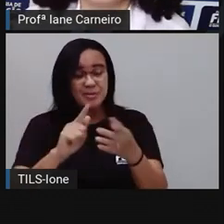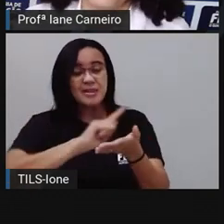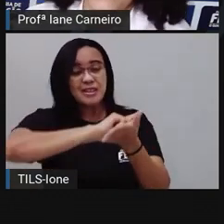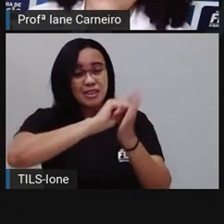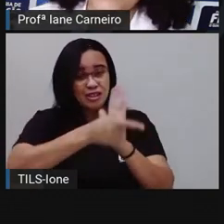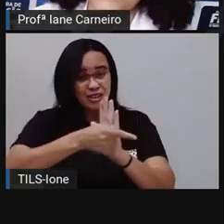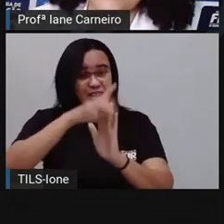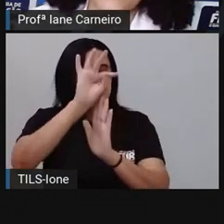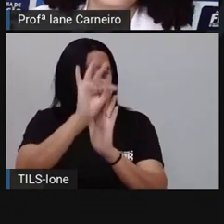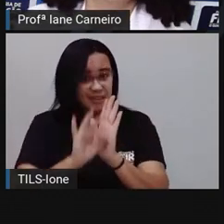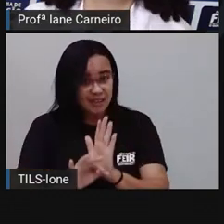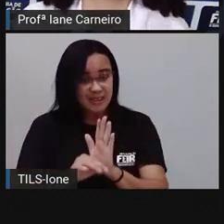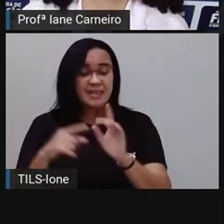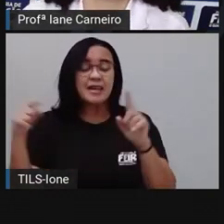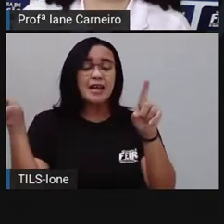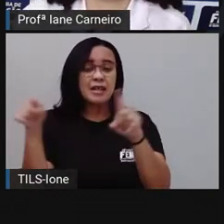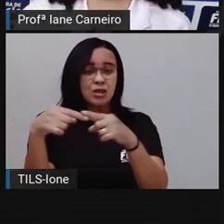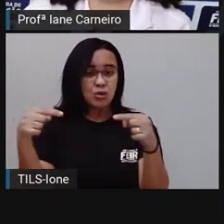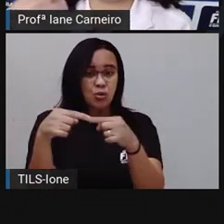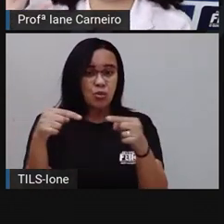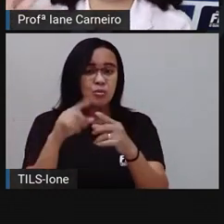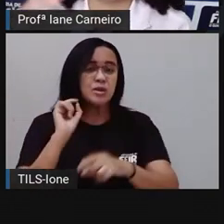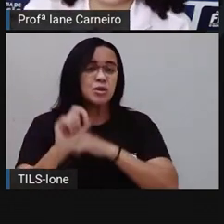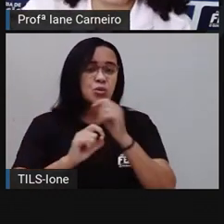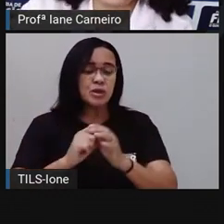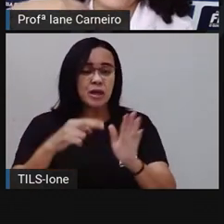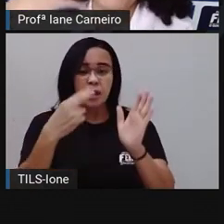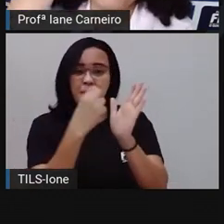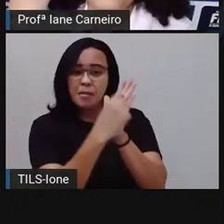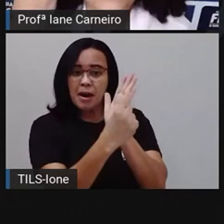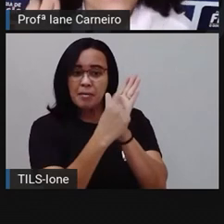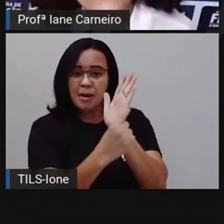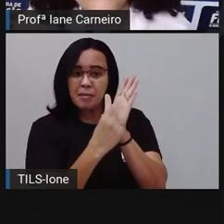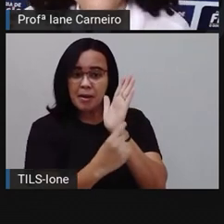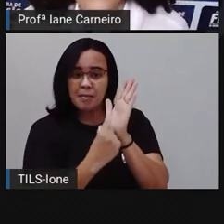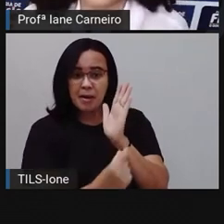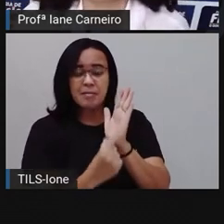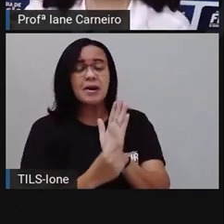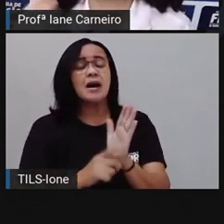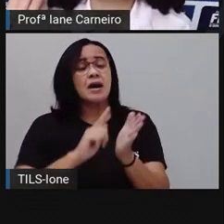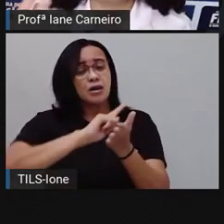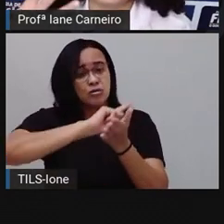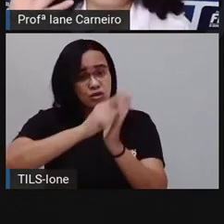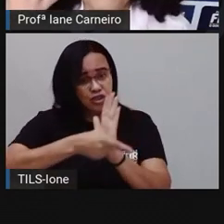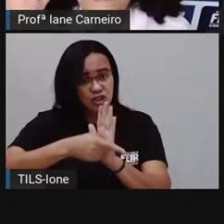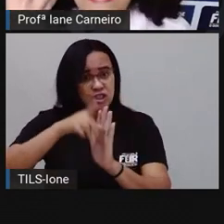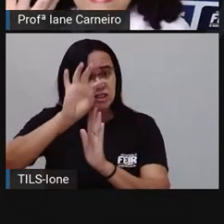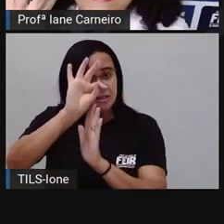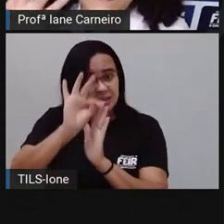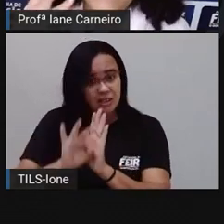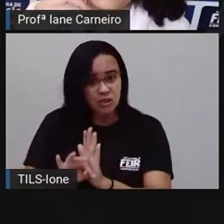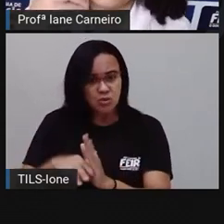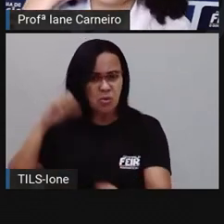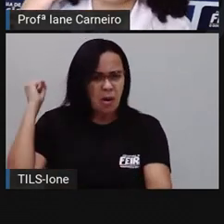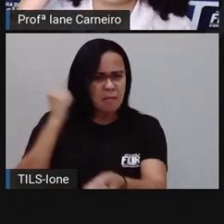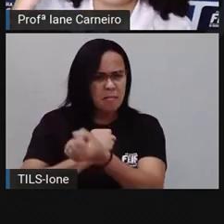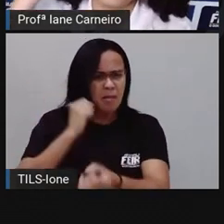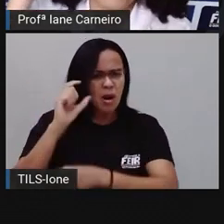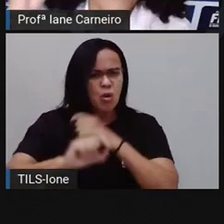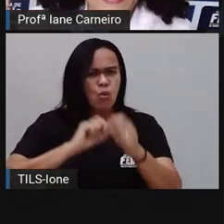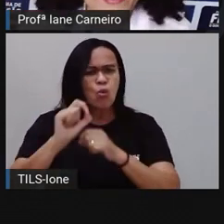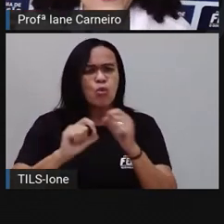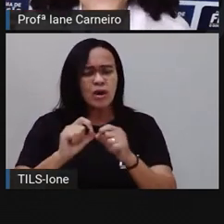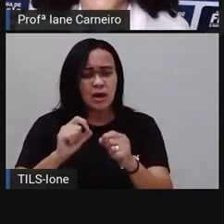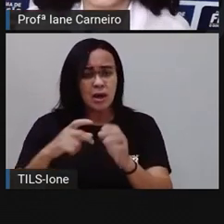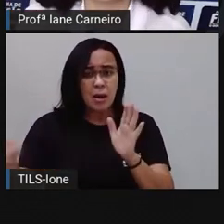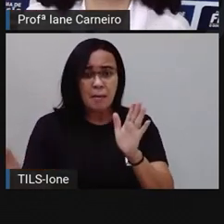versos, né? Então, é... Como a Pró falou, é uma... É um gênero textual que ele marca, né? Ele já tem